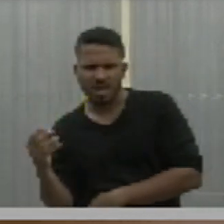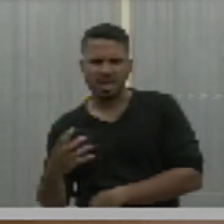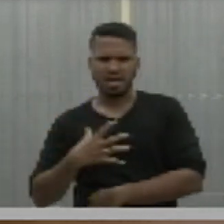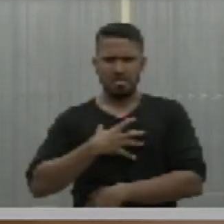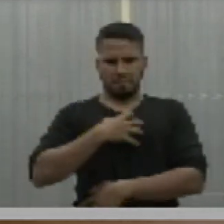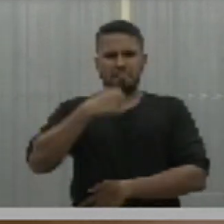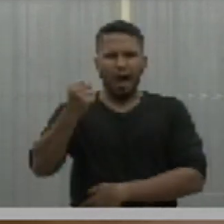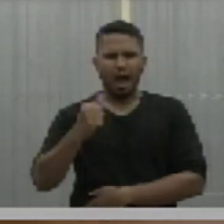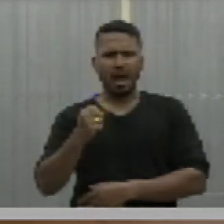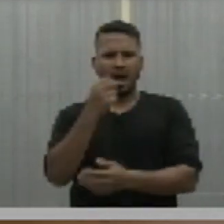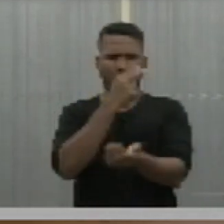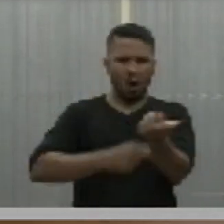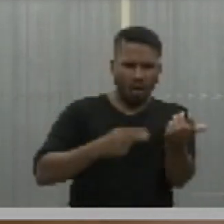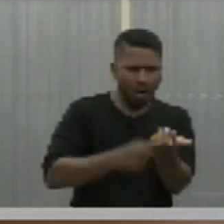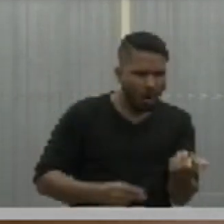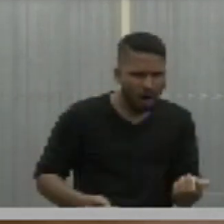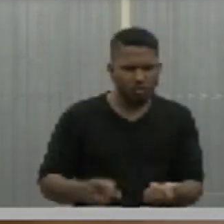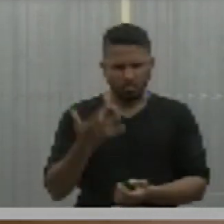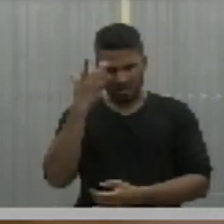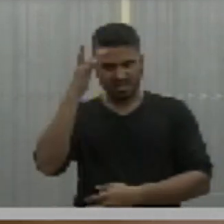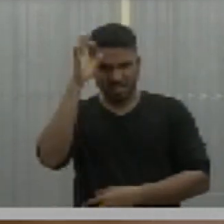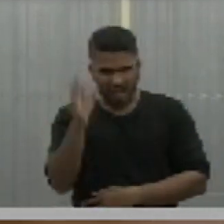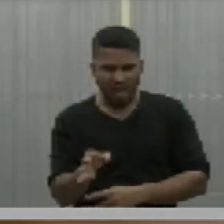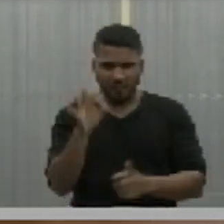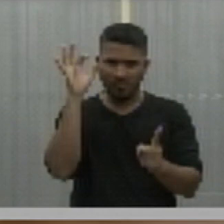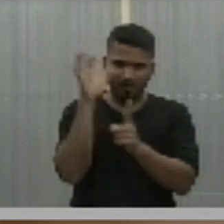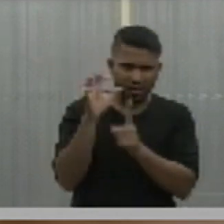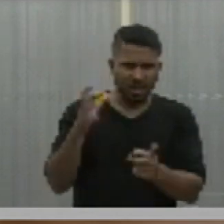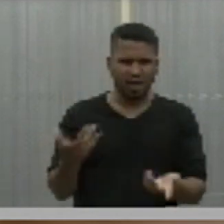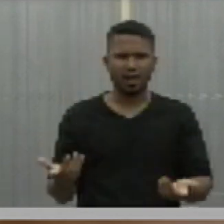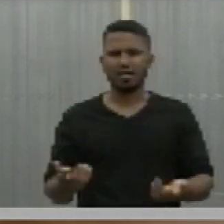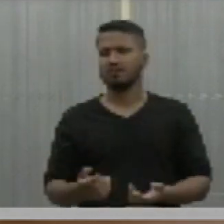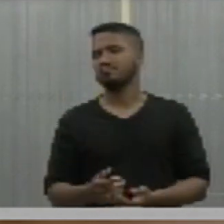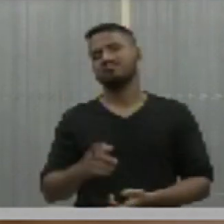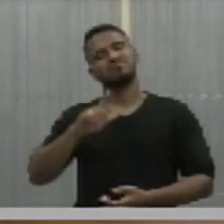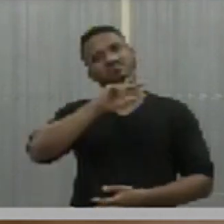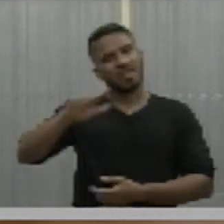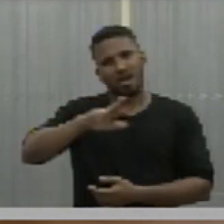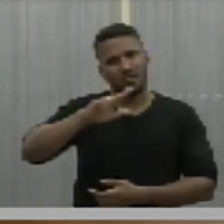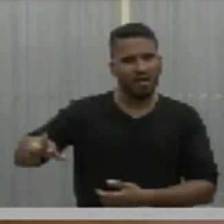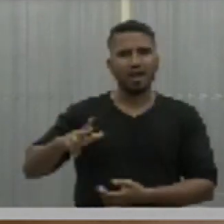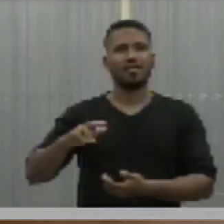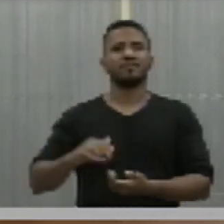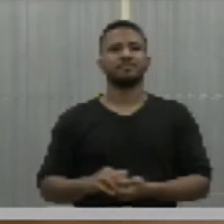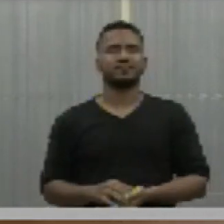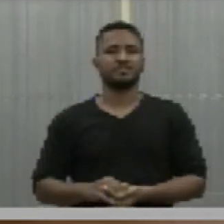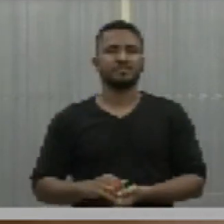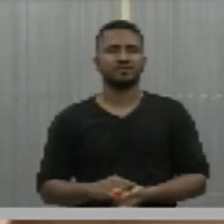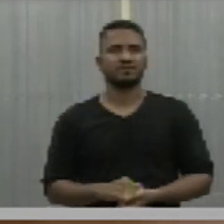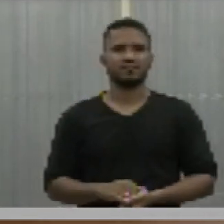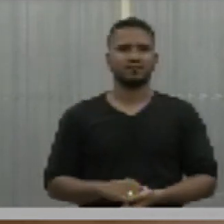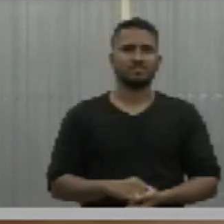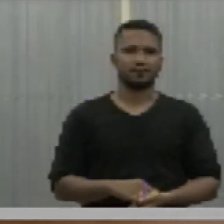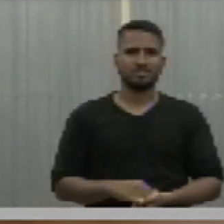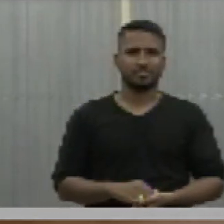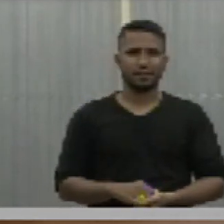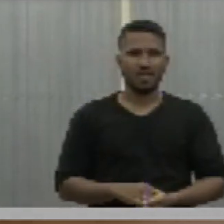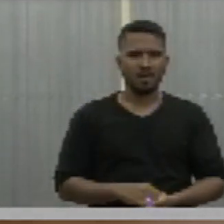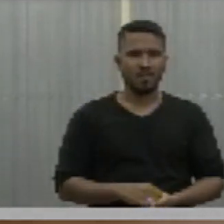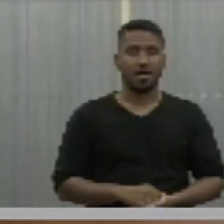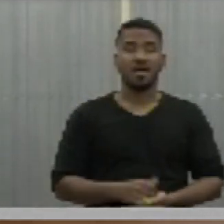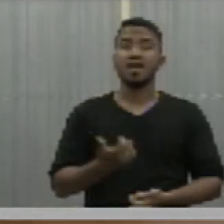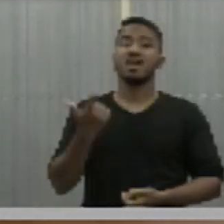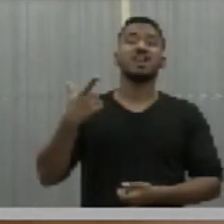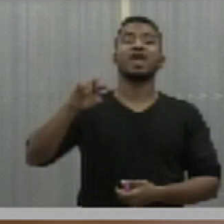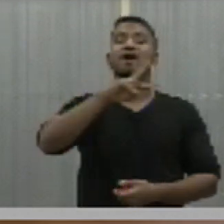suicidem, se mutilem, se violentem, sejam violentadas sexualmente, e quem vai